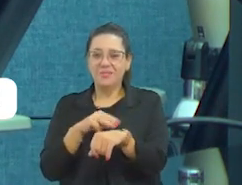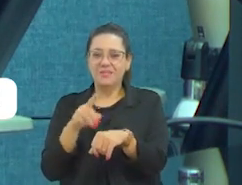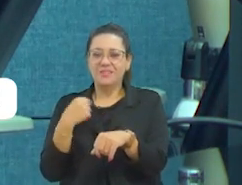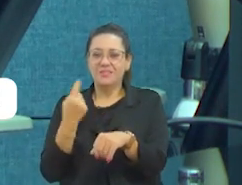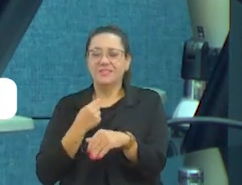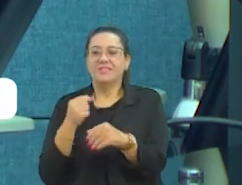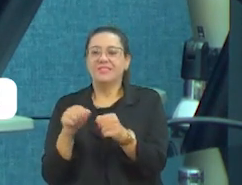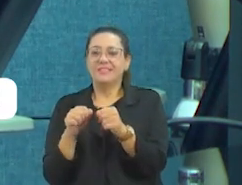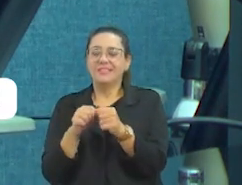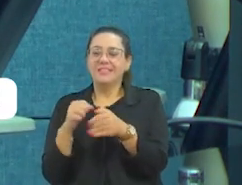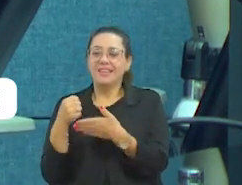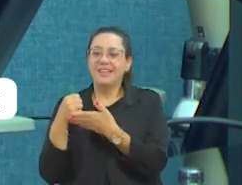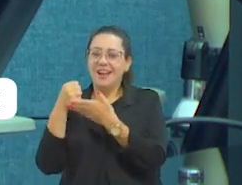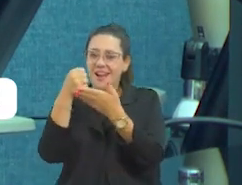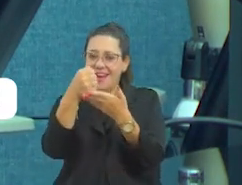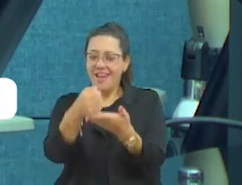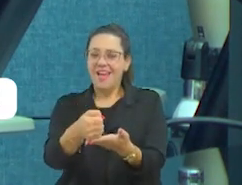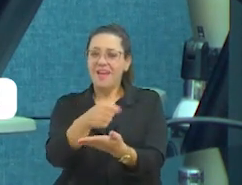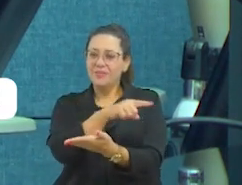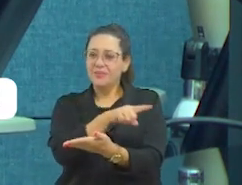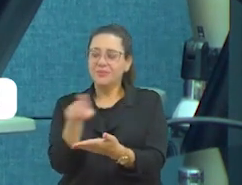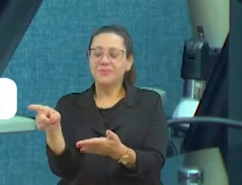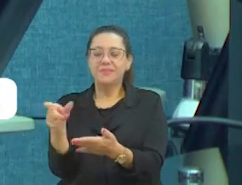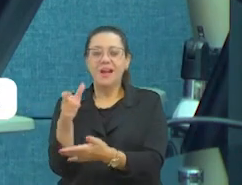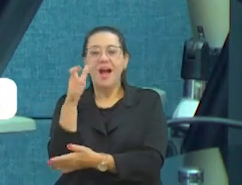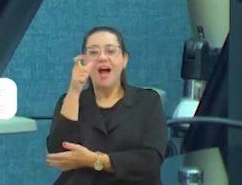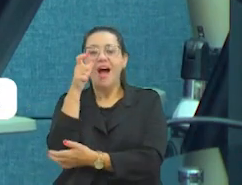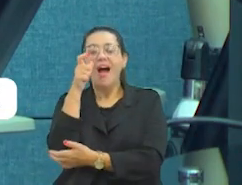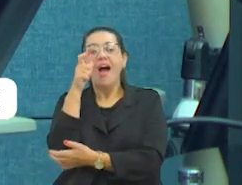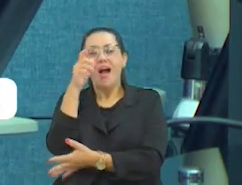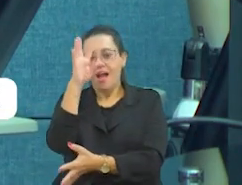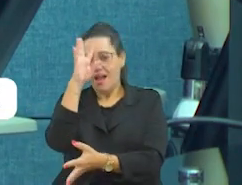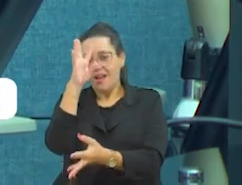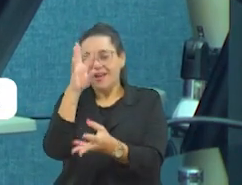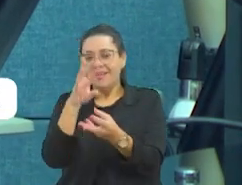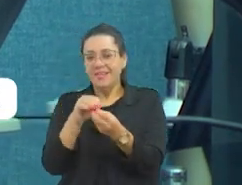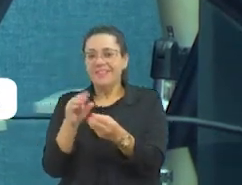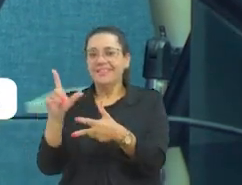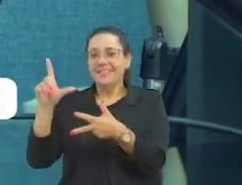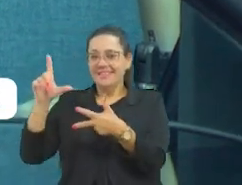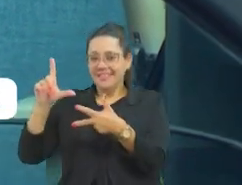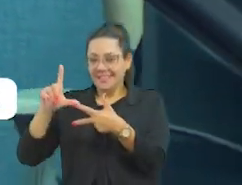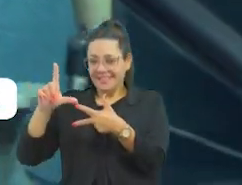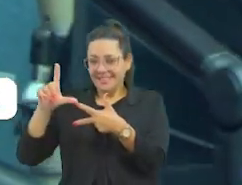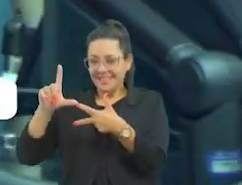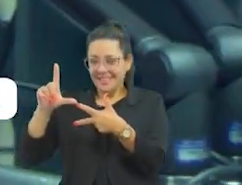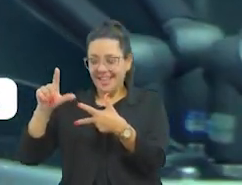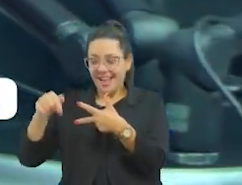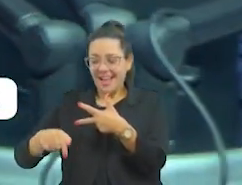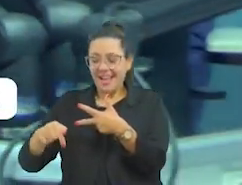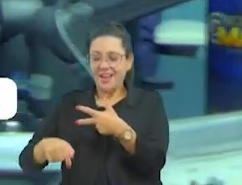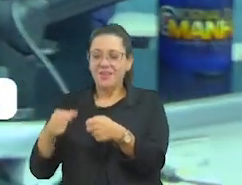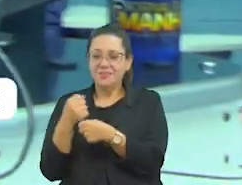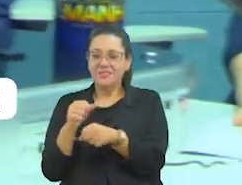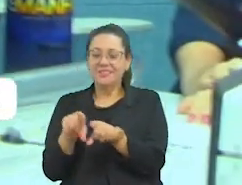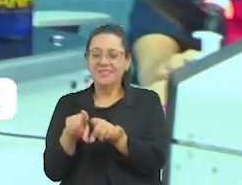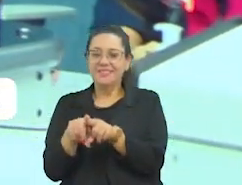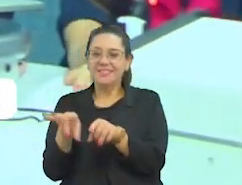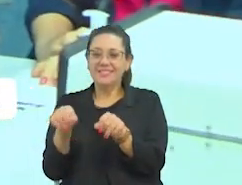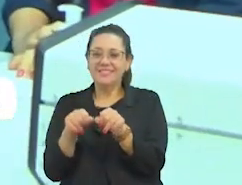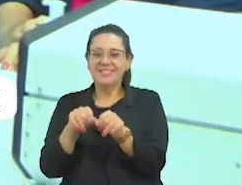realmente leve a Câmara Municipal para dentro das residências da população de Votoporanga. Fora aí também